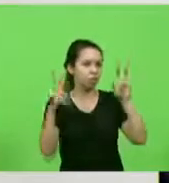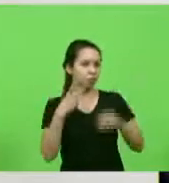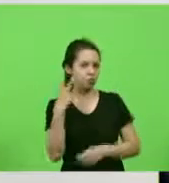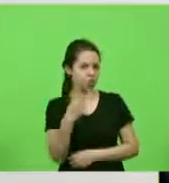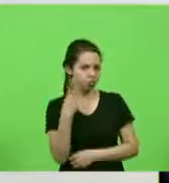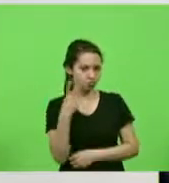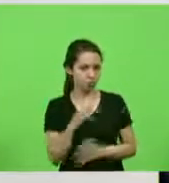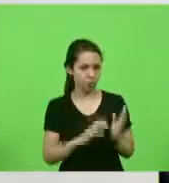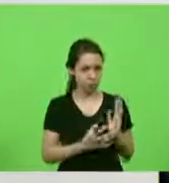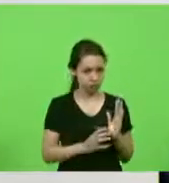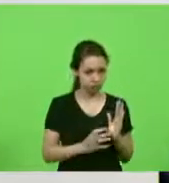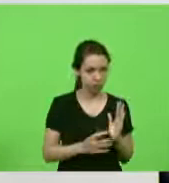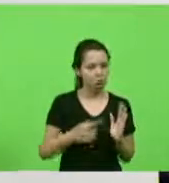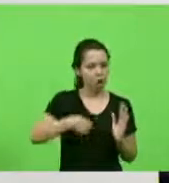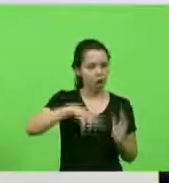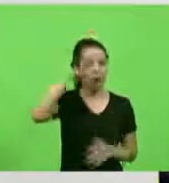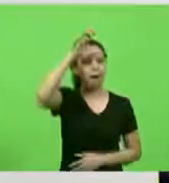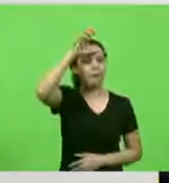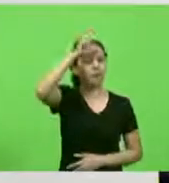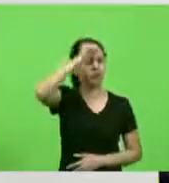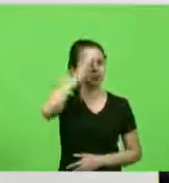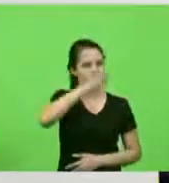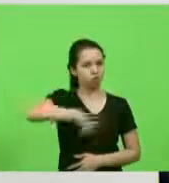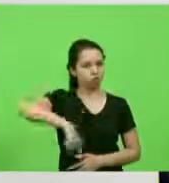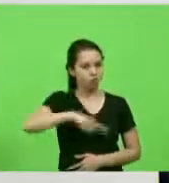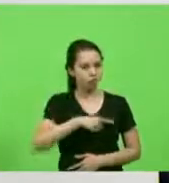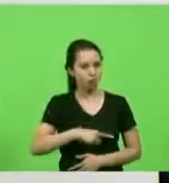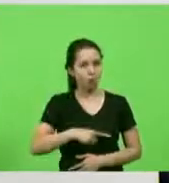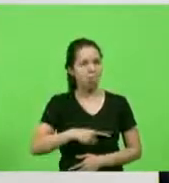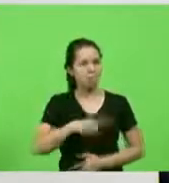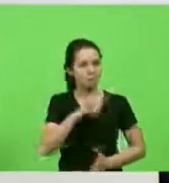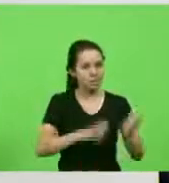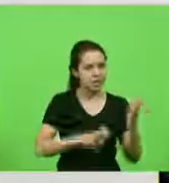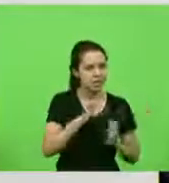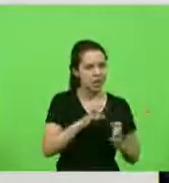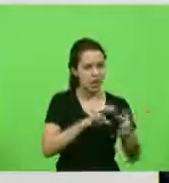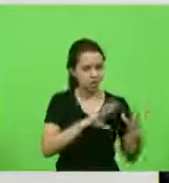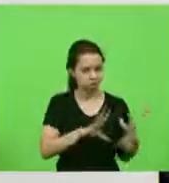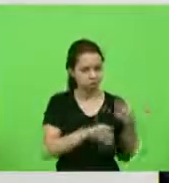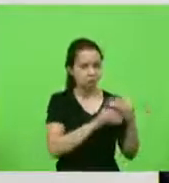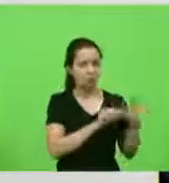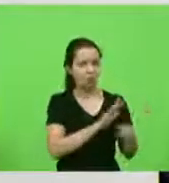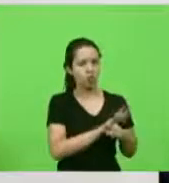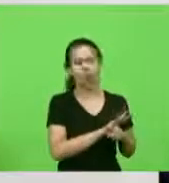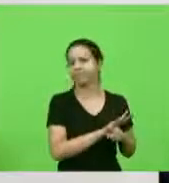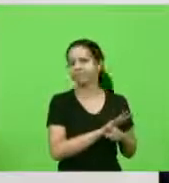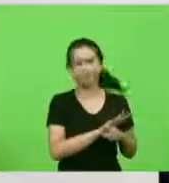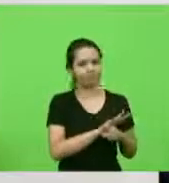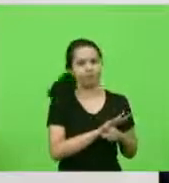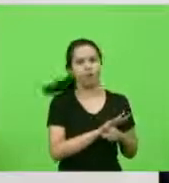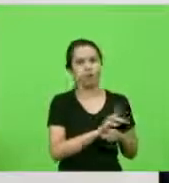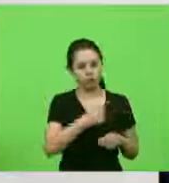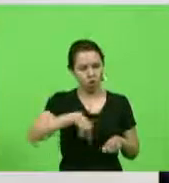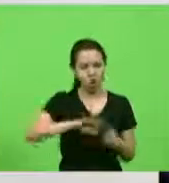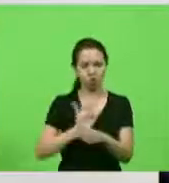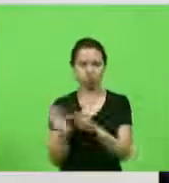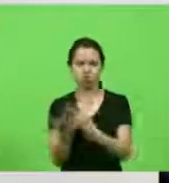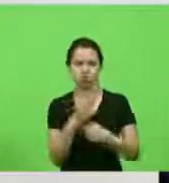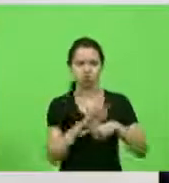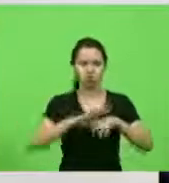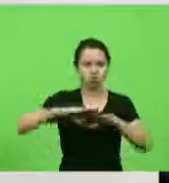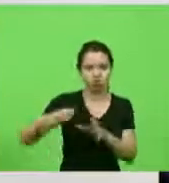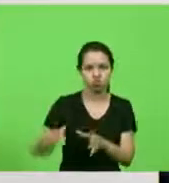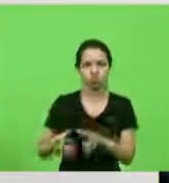Eu aprendi que, quando a gente briga, a gente não soma. Quando a gente trabalha em conjunto, quando a gente se une, quando nós